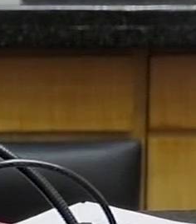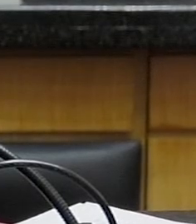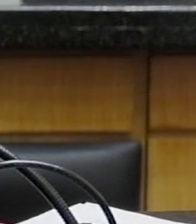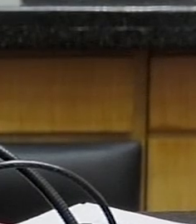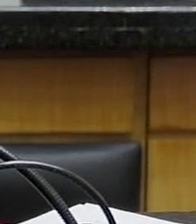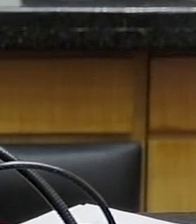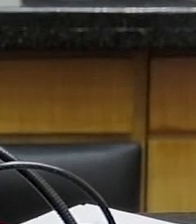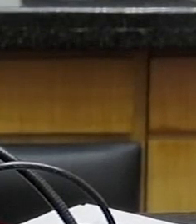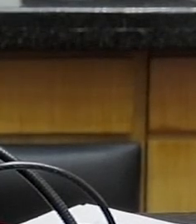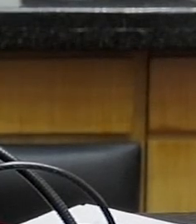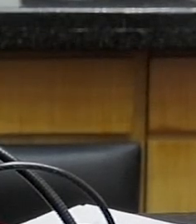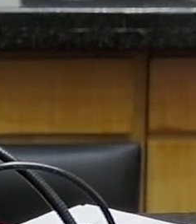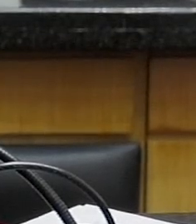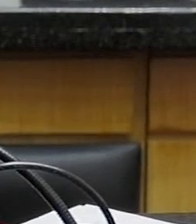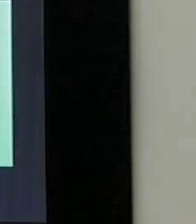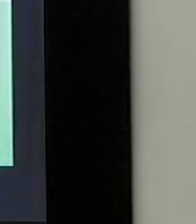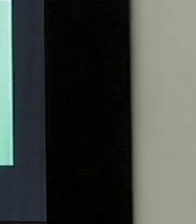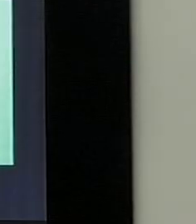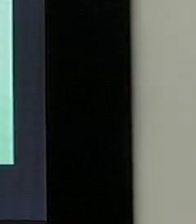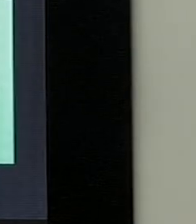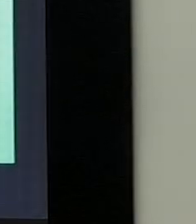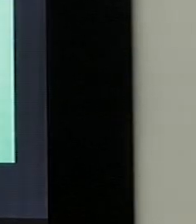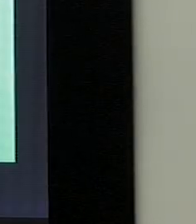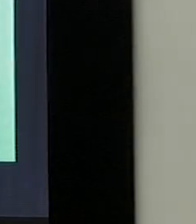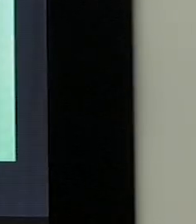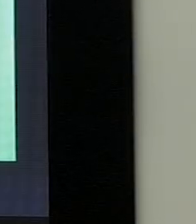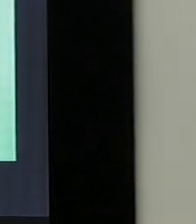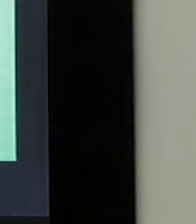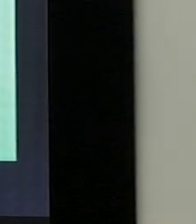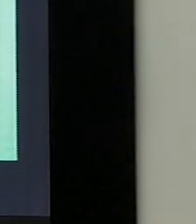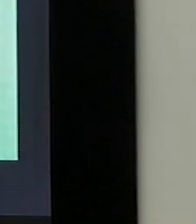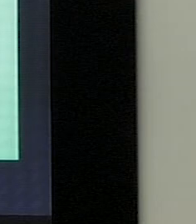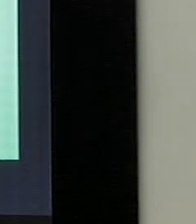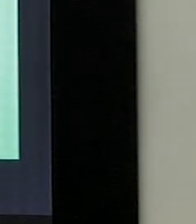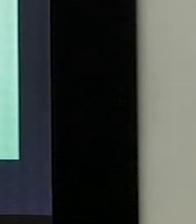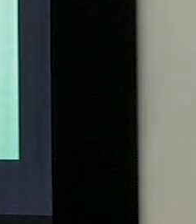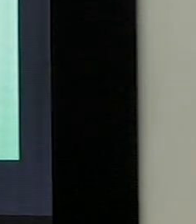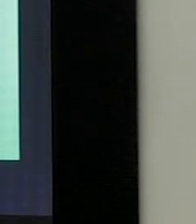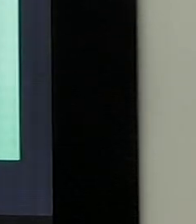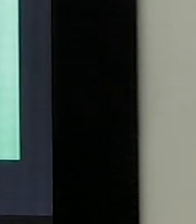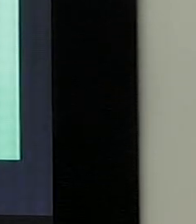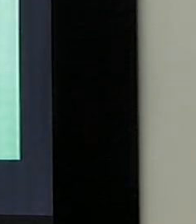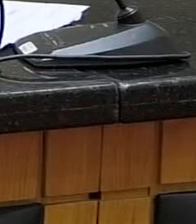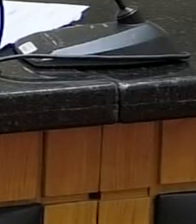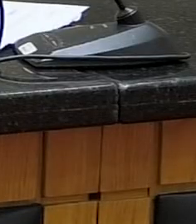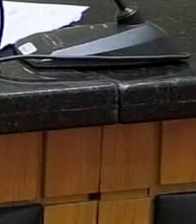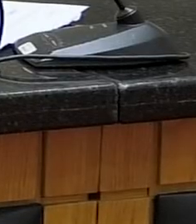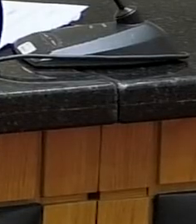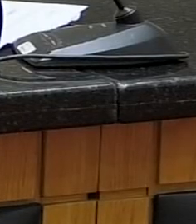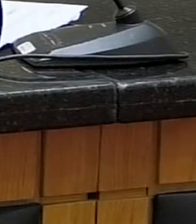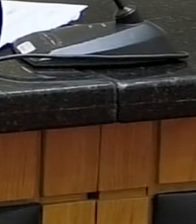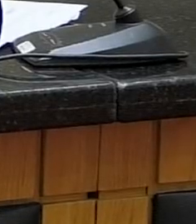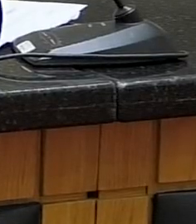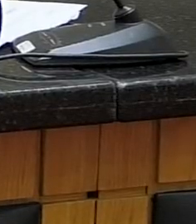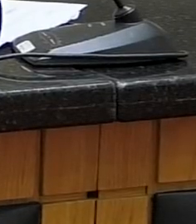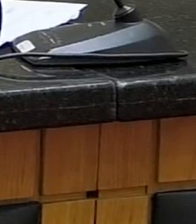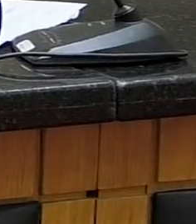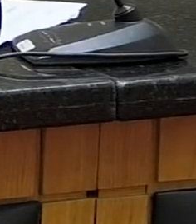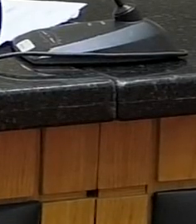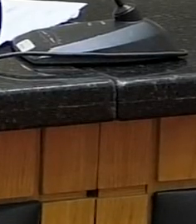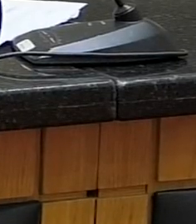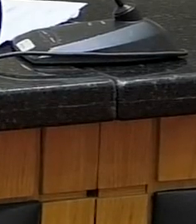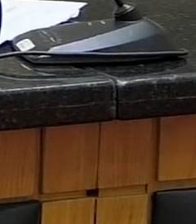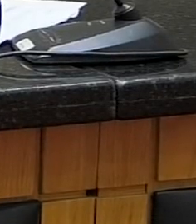.700 servidores catarinenses que se beneficiaram do auxílio emergencial concedido pelo governo federal. Paulinha